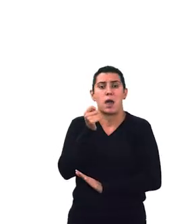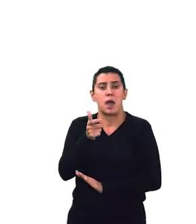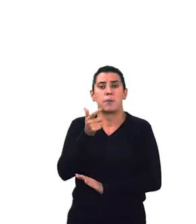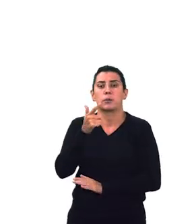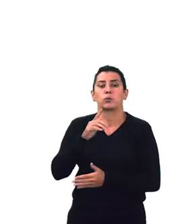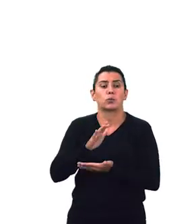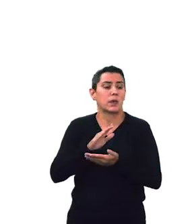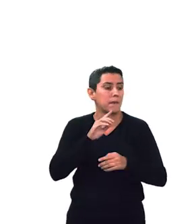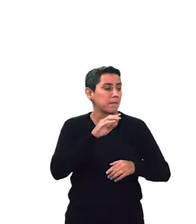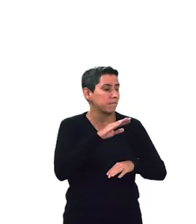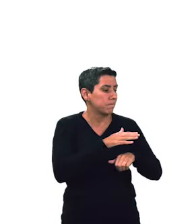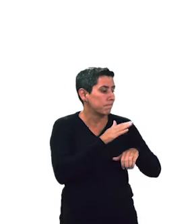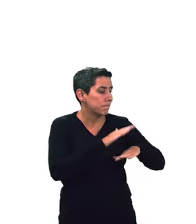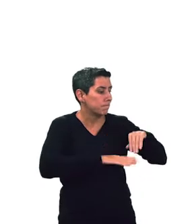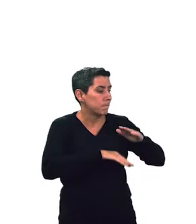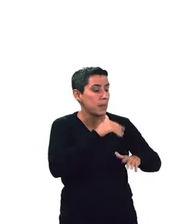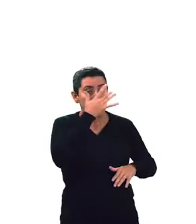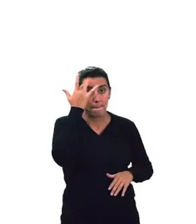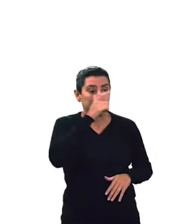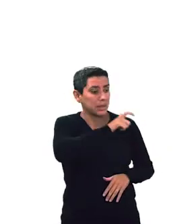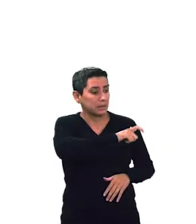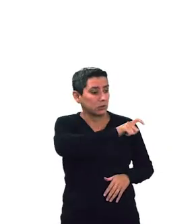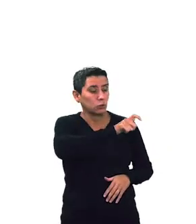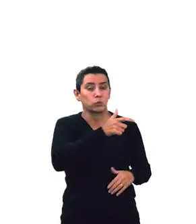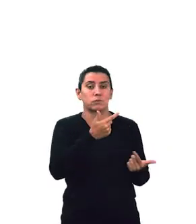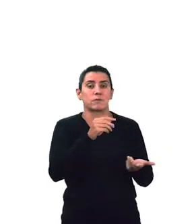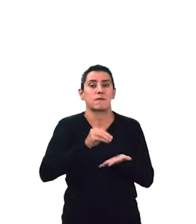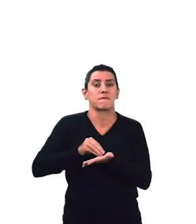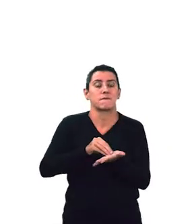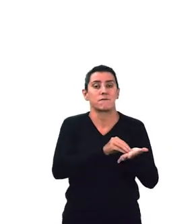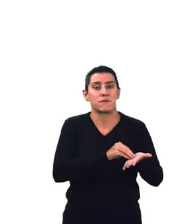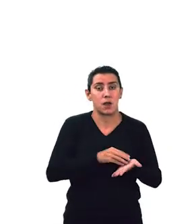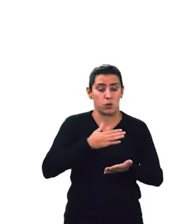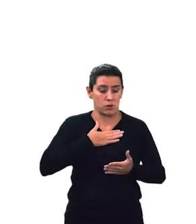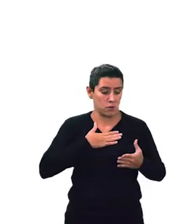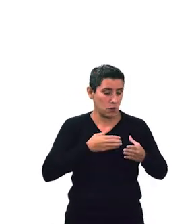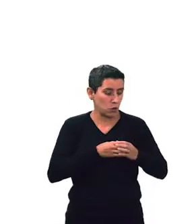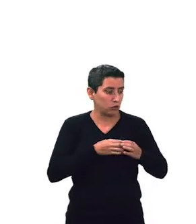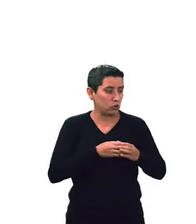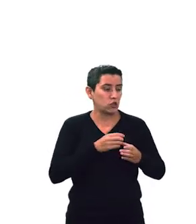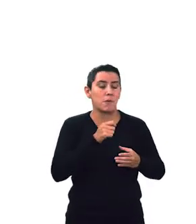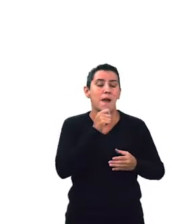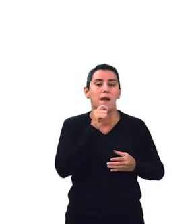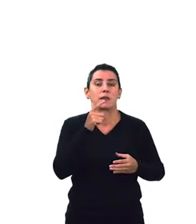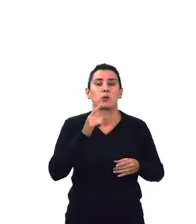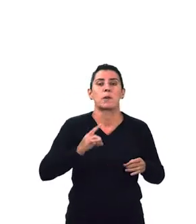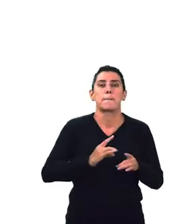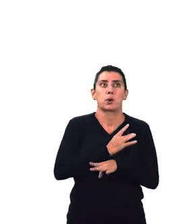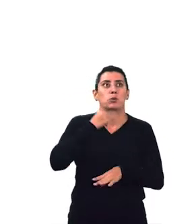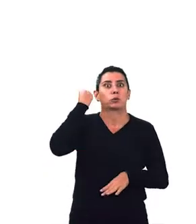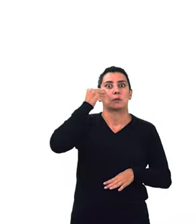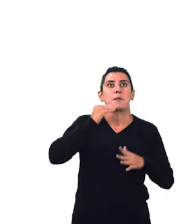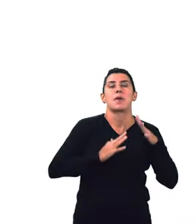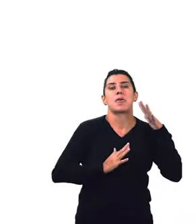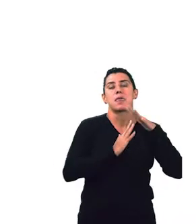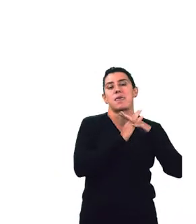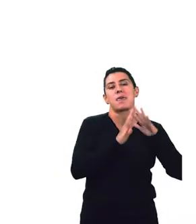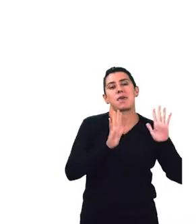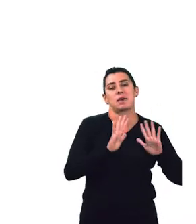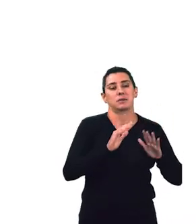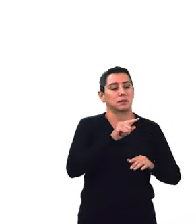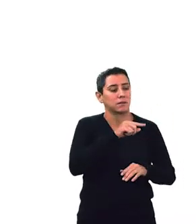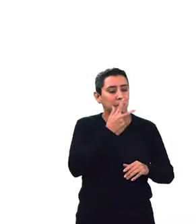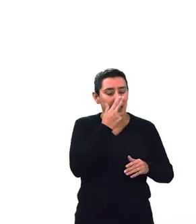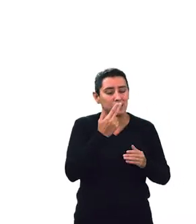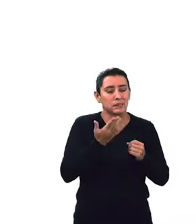profissionais adequados, ou minha equipe ainda está ganhando expertise nesse assunto de data analytics.